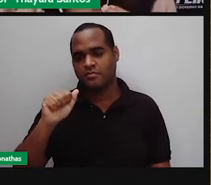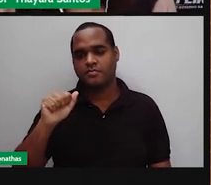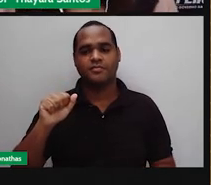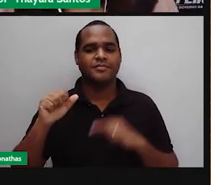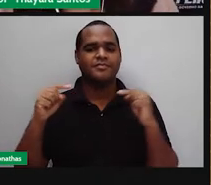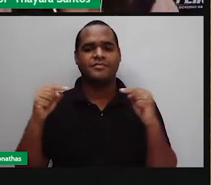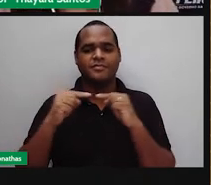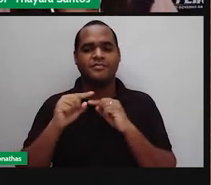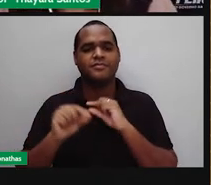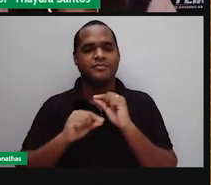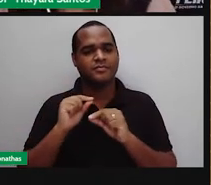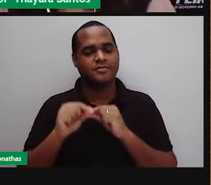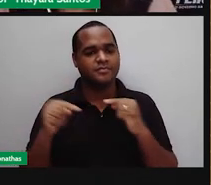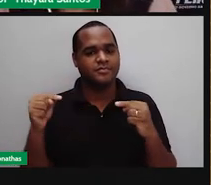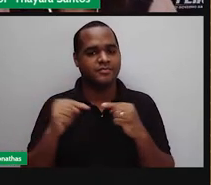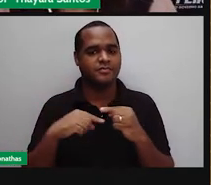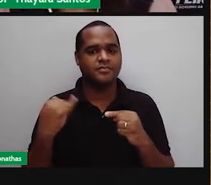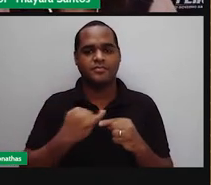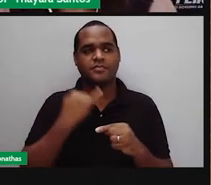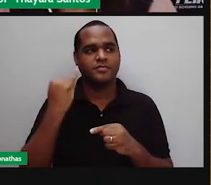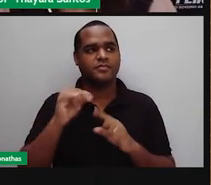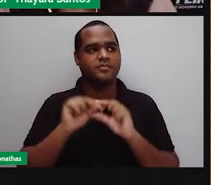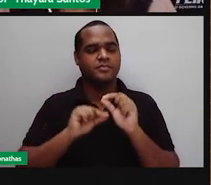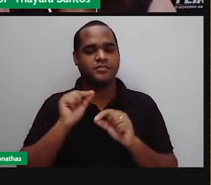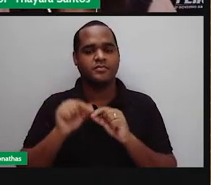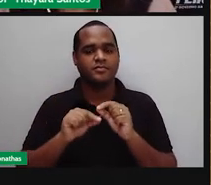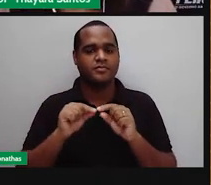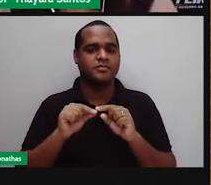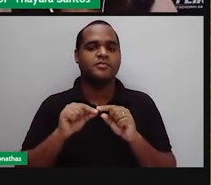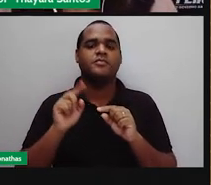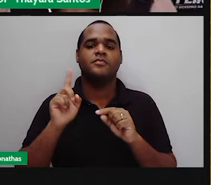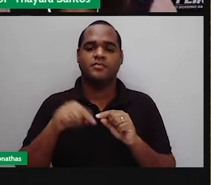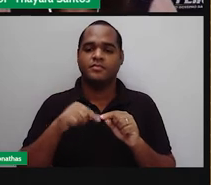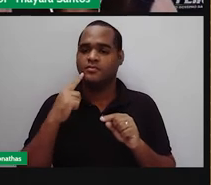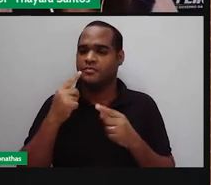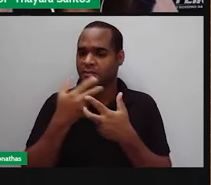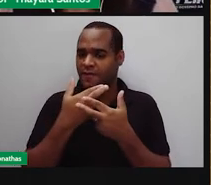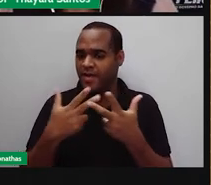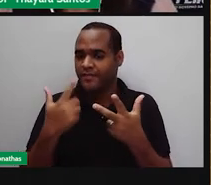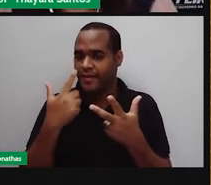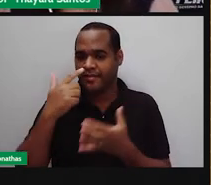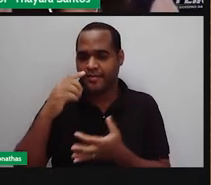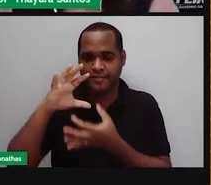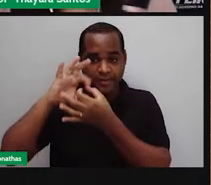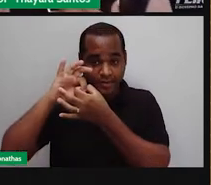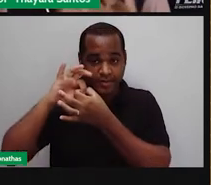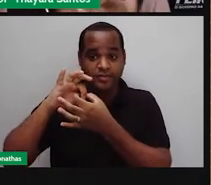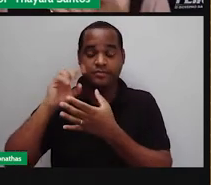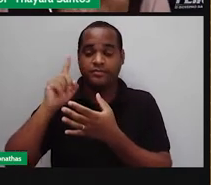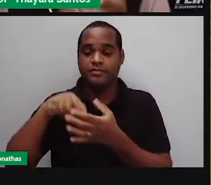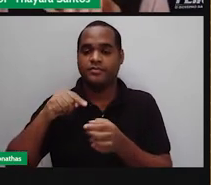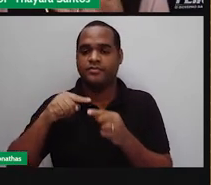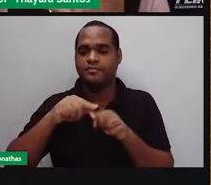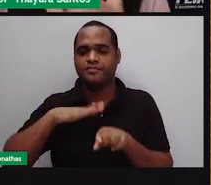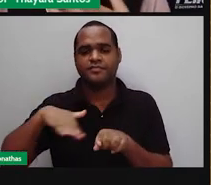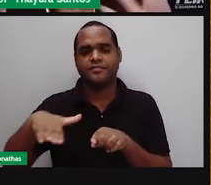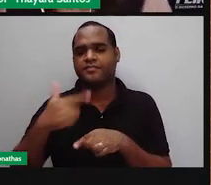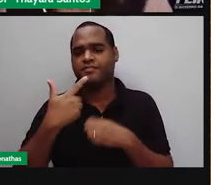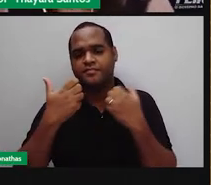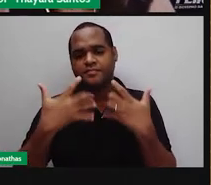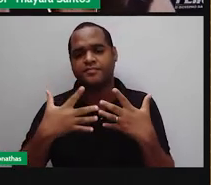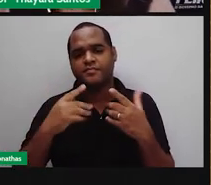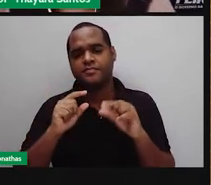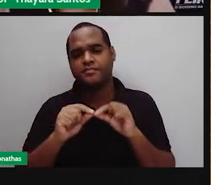mucosa, ela é formada por receptores, quimiorreceptores, e a gente chama essa região aqui